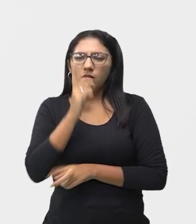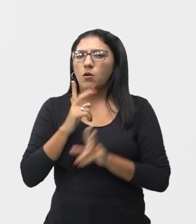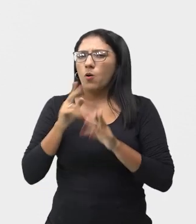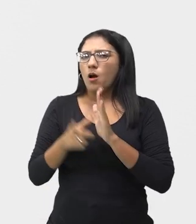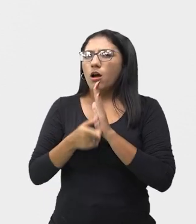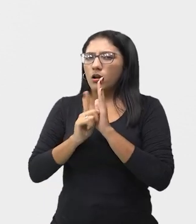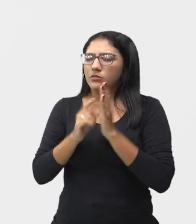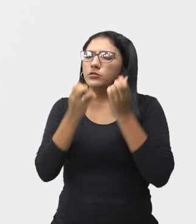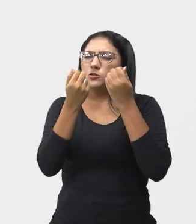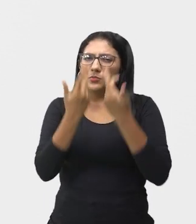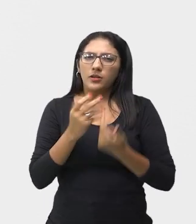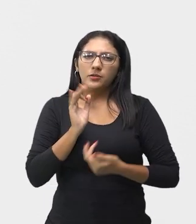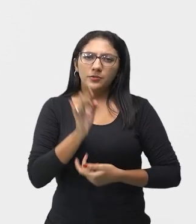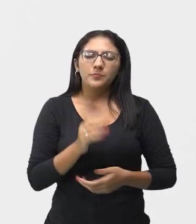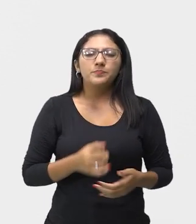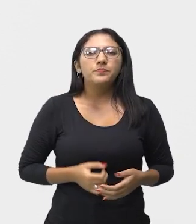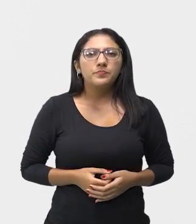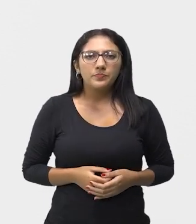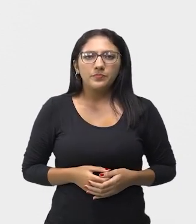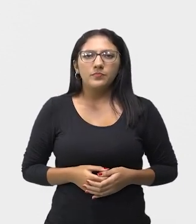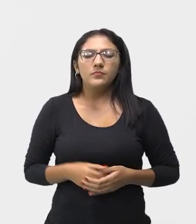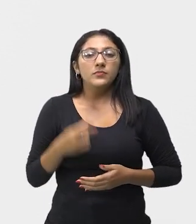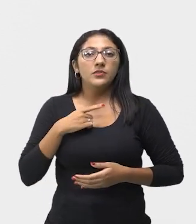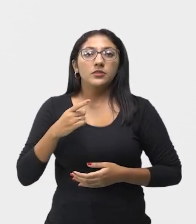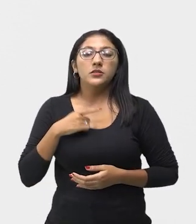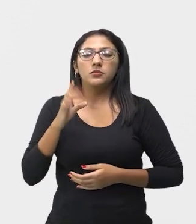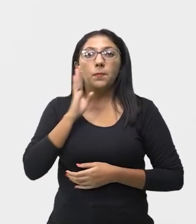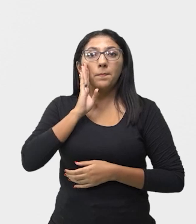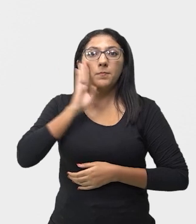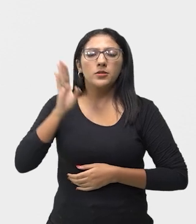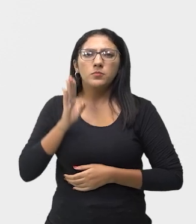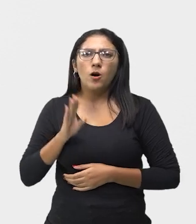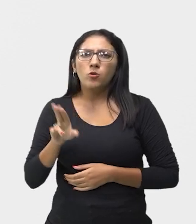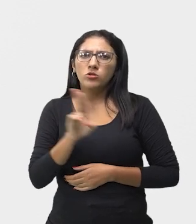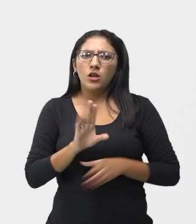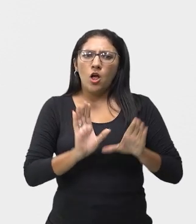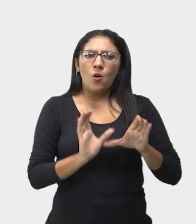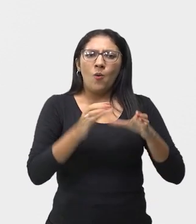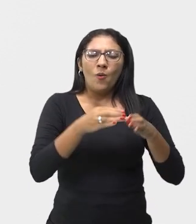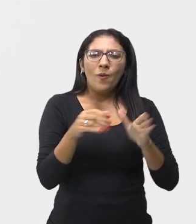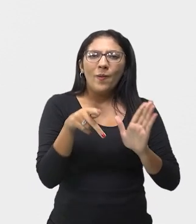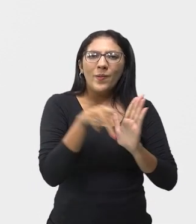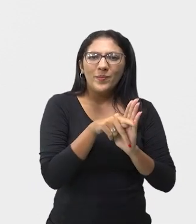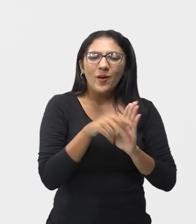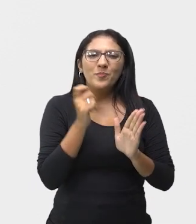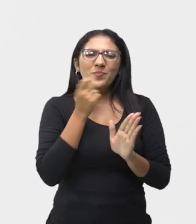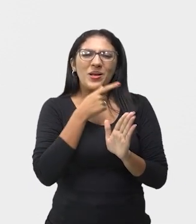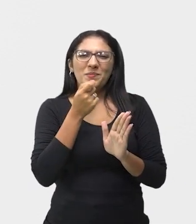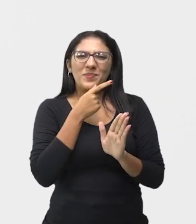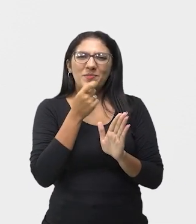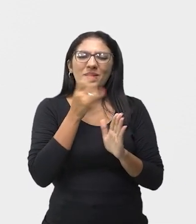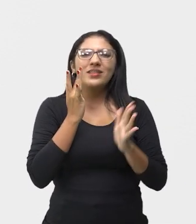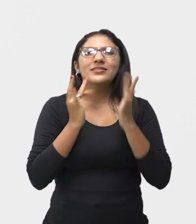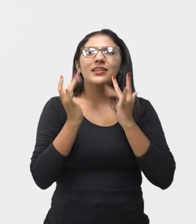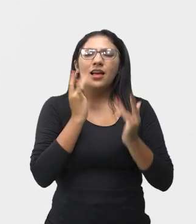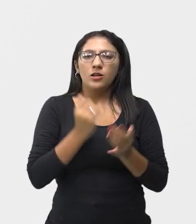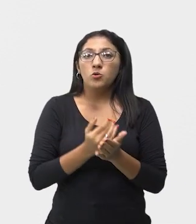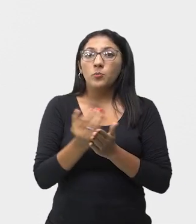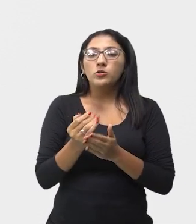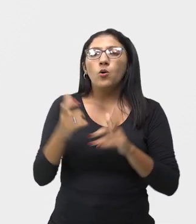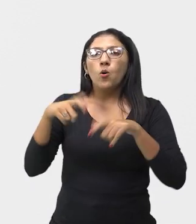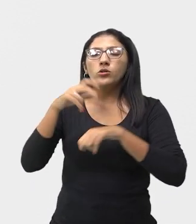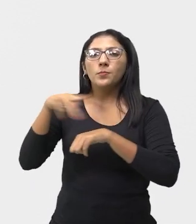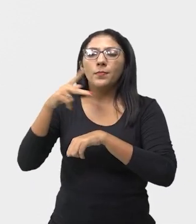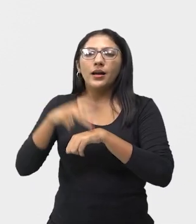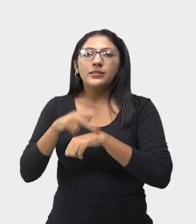falado para vocês. É considerada uma das mais célebres companhias de comédia del arte, que apareceu na Itália por volta